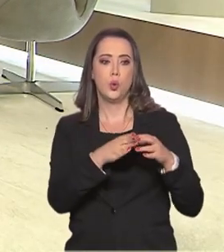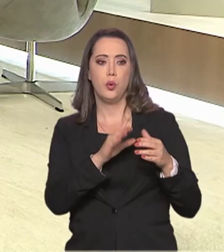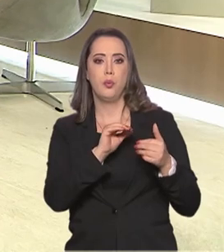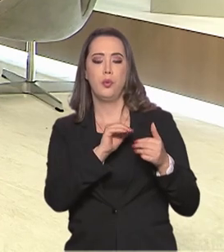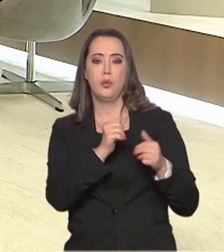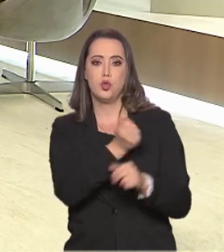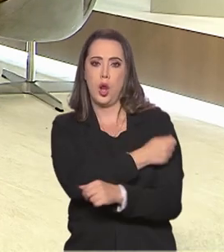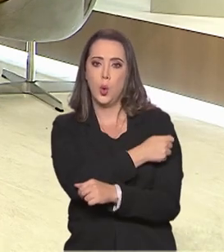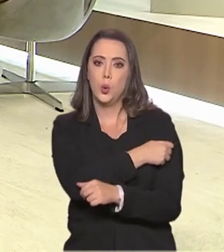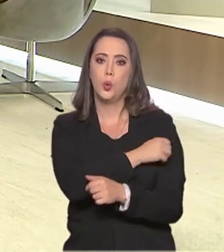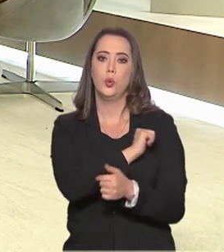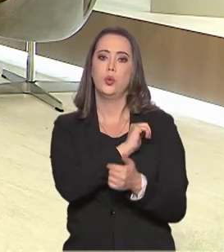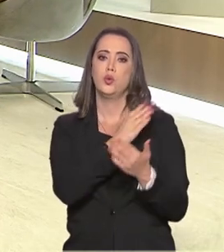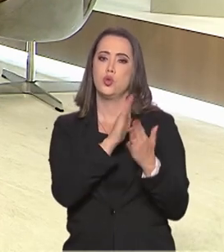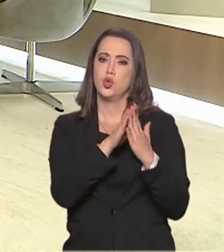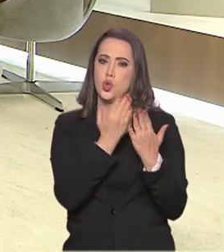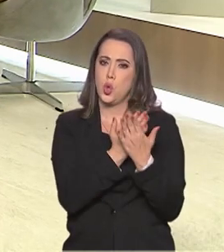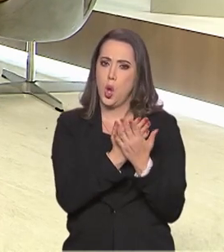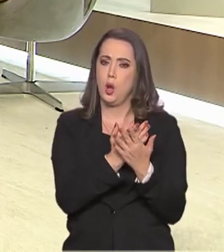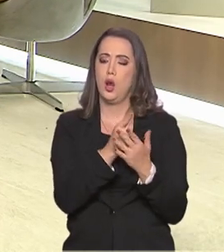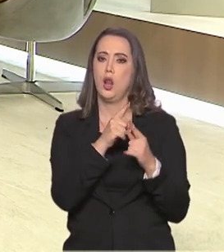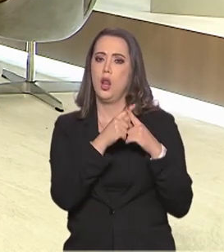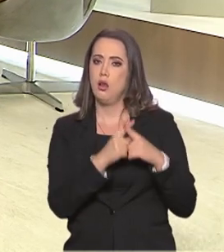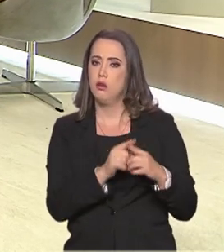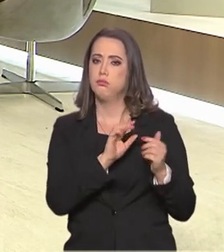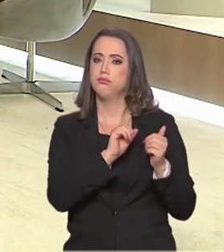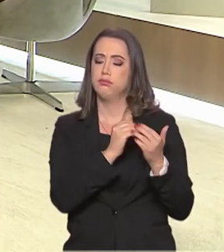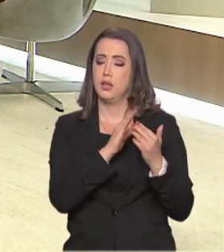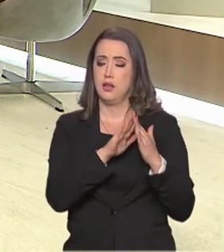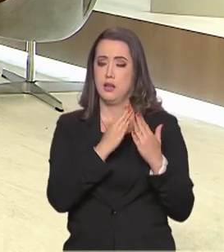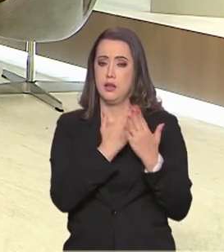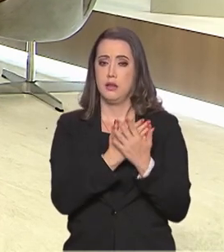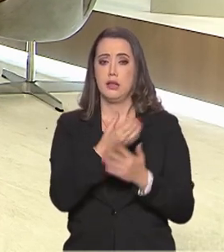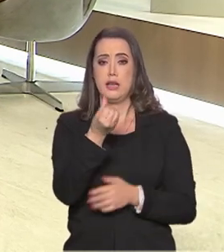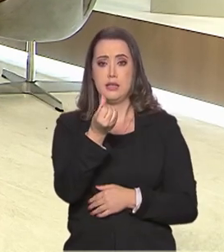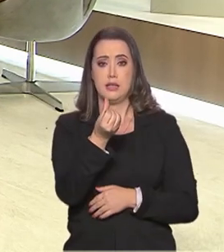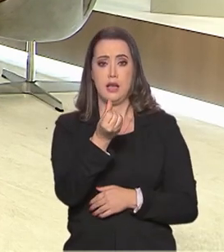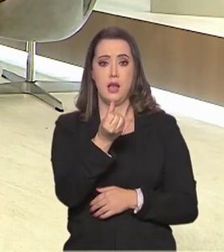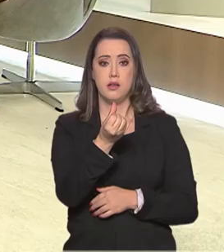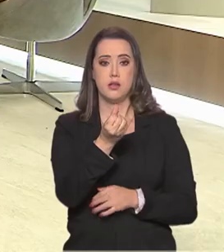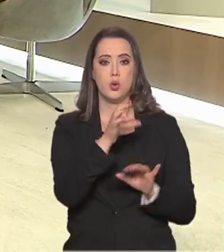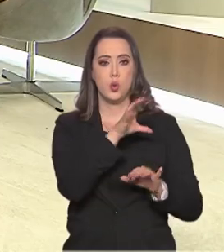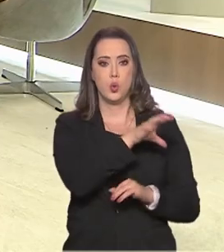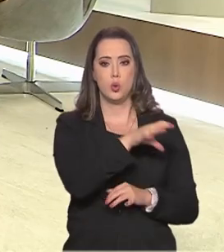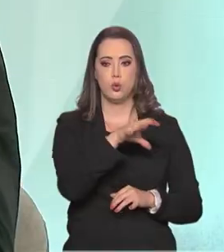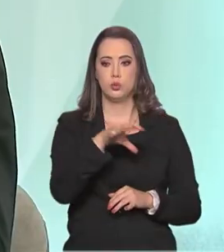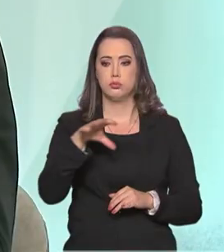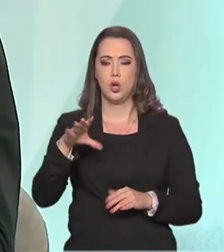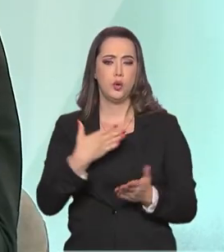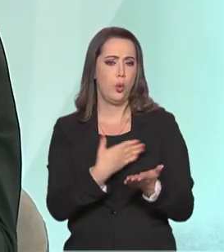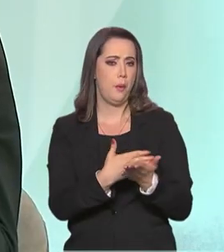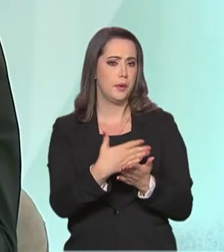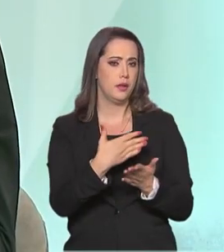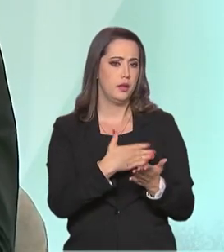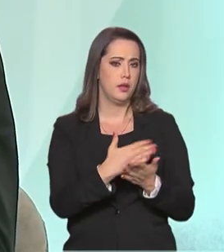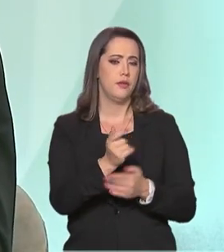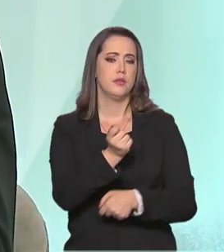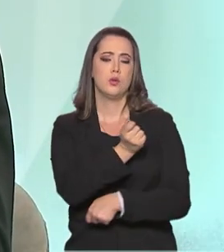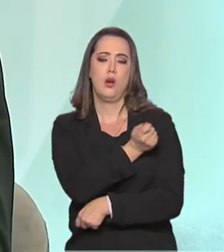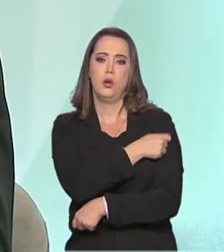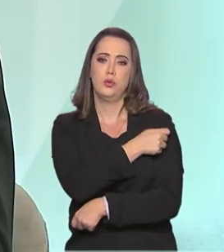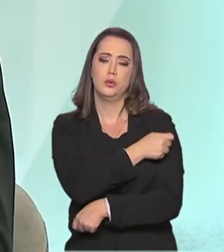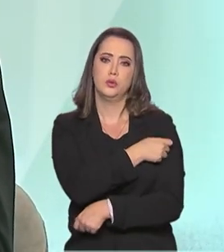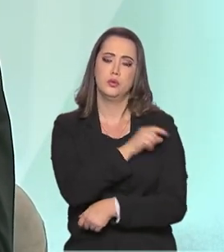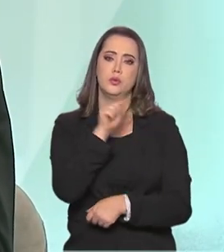internacionais, o Bolsa Atleta é dividido em seis categorias. Ele tem desde a categoria da base, do estudantil,